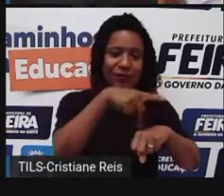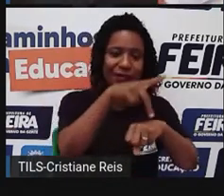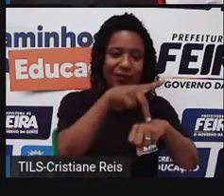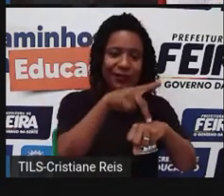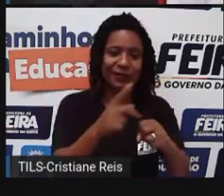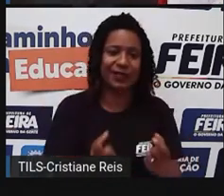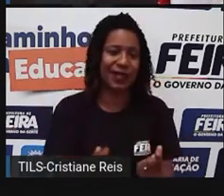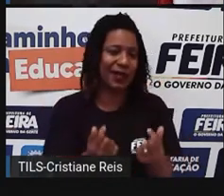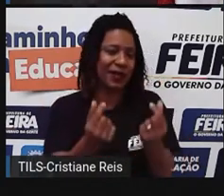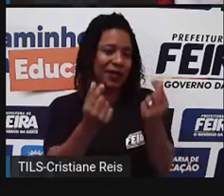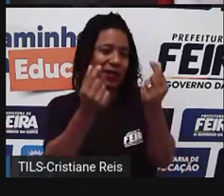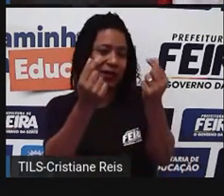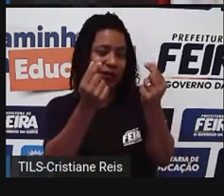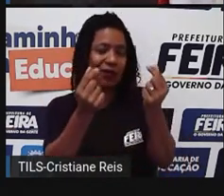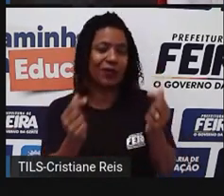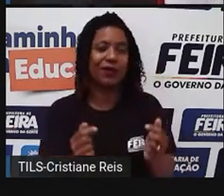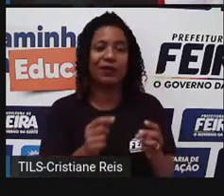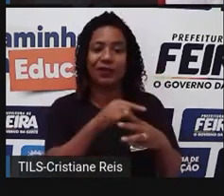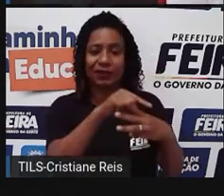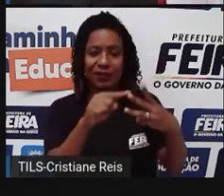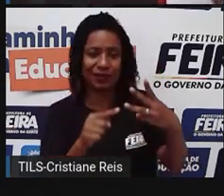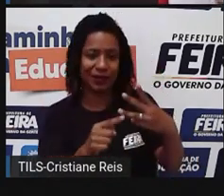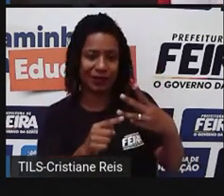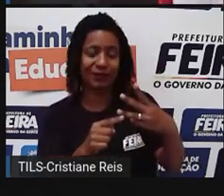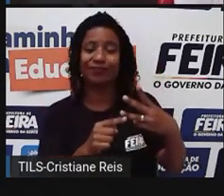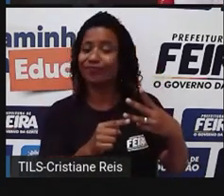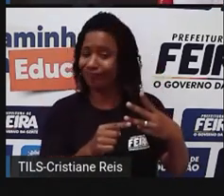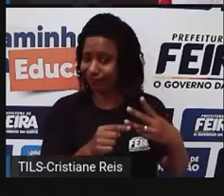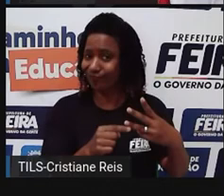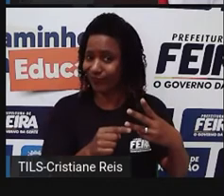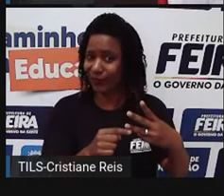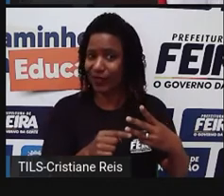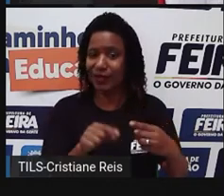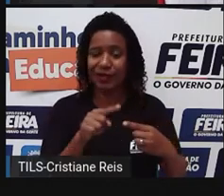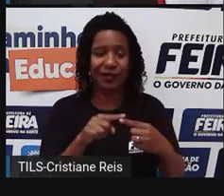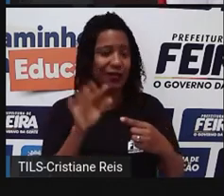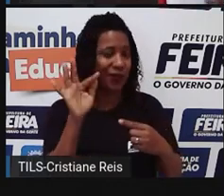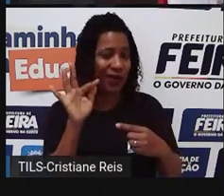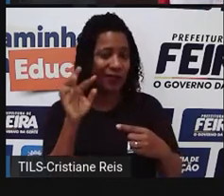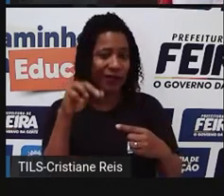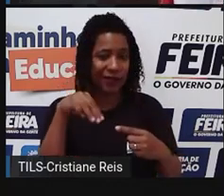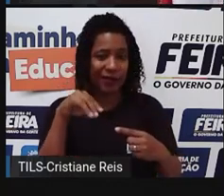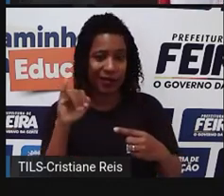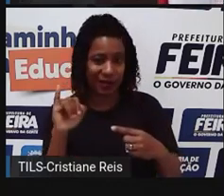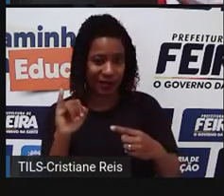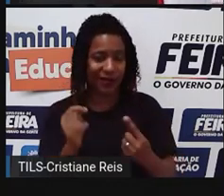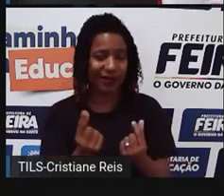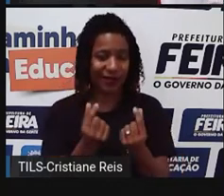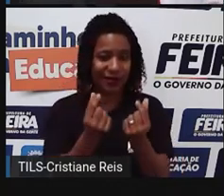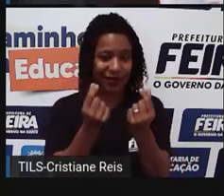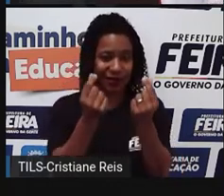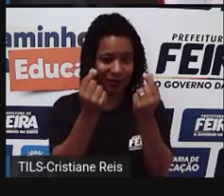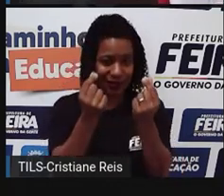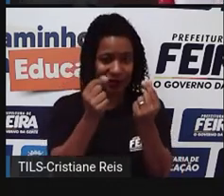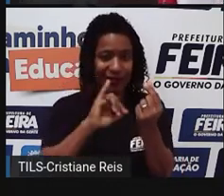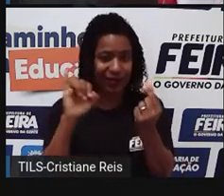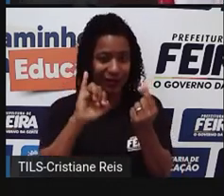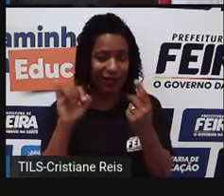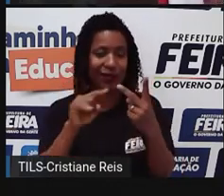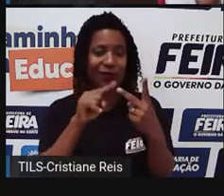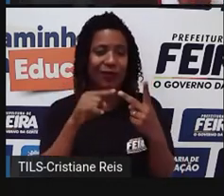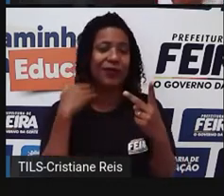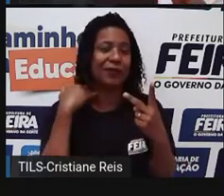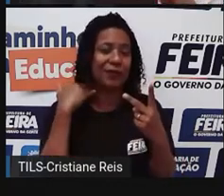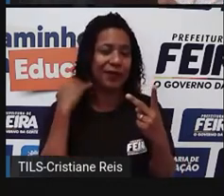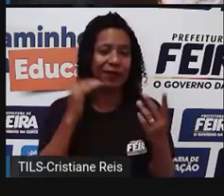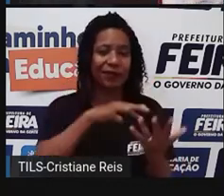comandam, né, essas organizações, essas três que vocês estão vendo aí. O Fundo Monetário Internacional, que é o FMI, o Banco Mundial, né, que